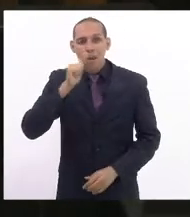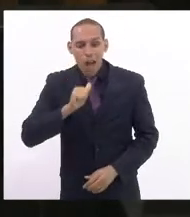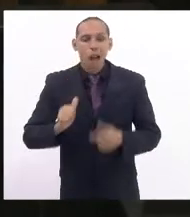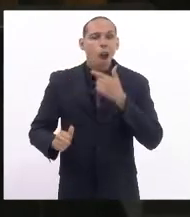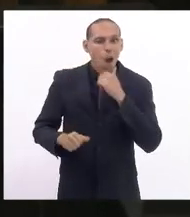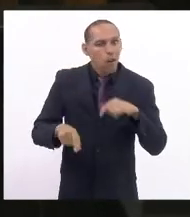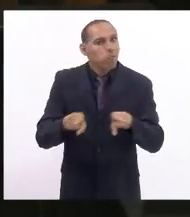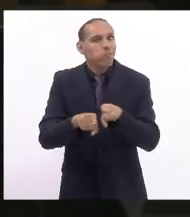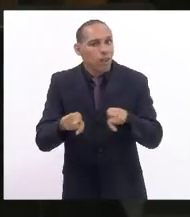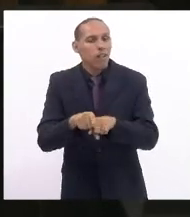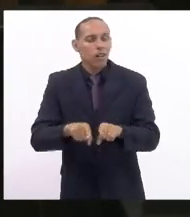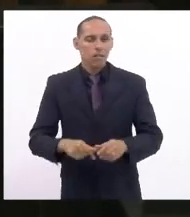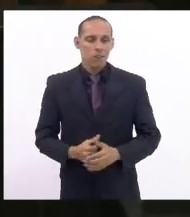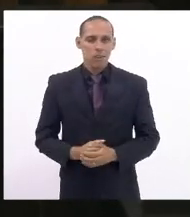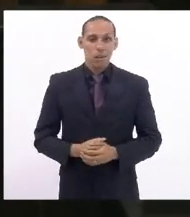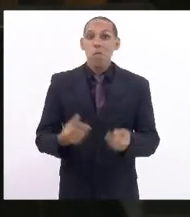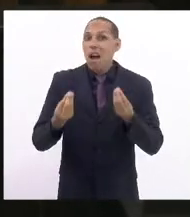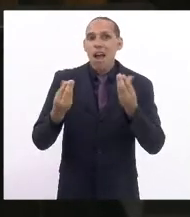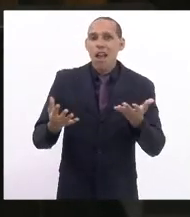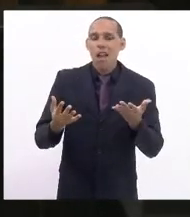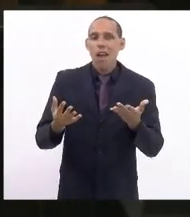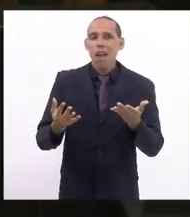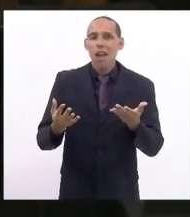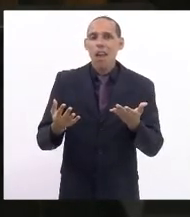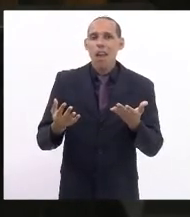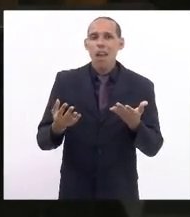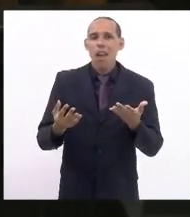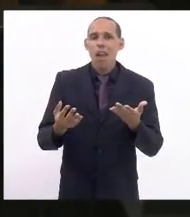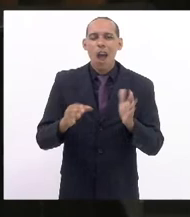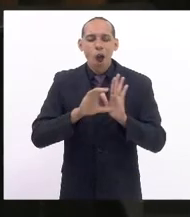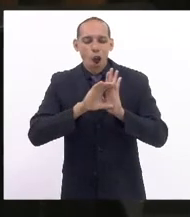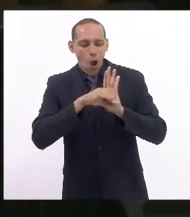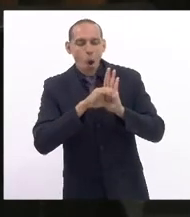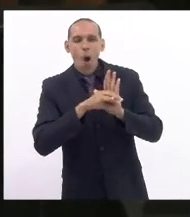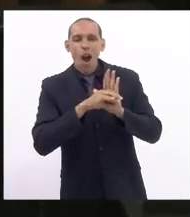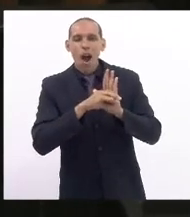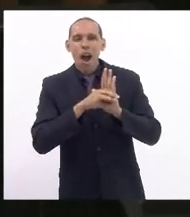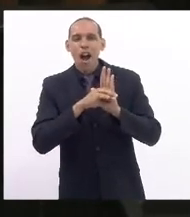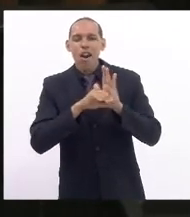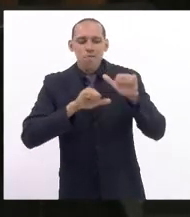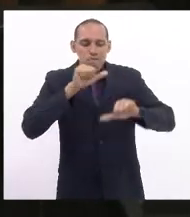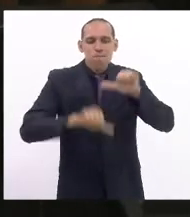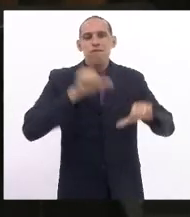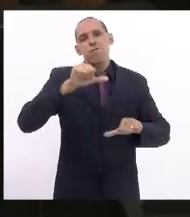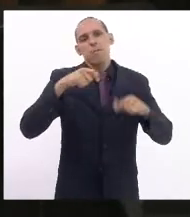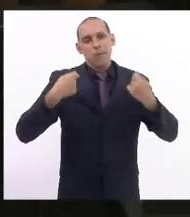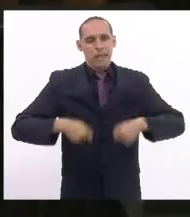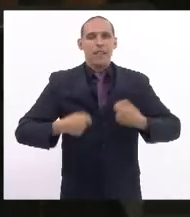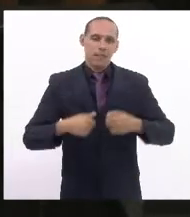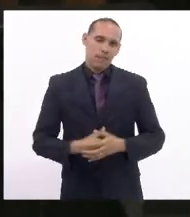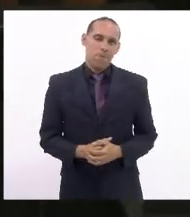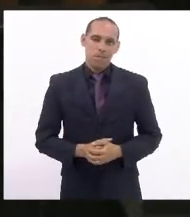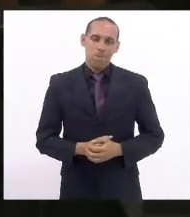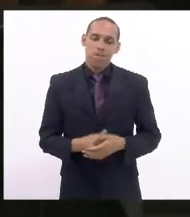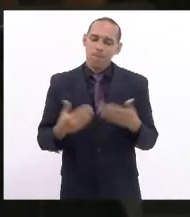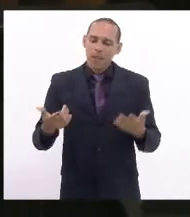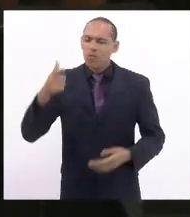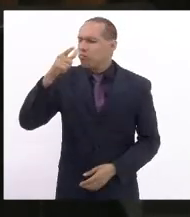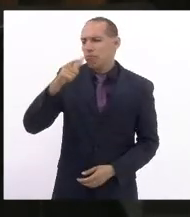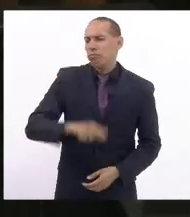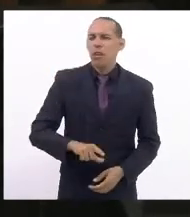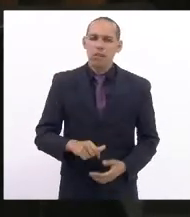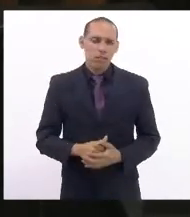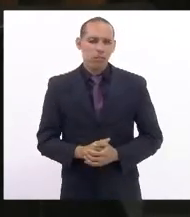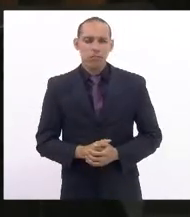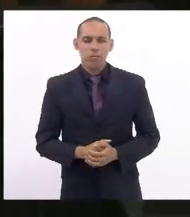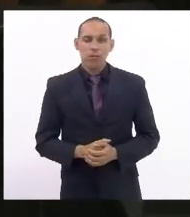homens para reverem os seus conceitos. Então, eu queria mais uma vez aqui assinalar.